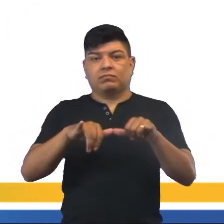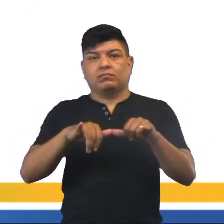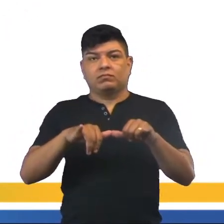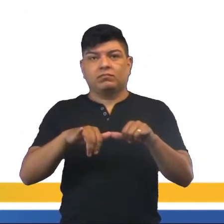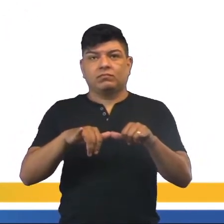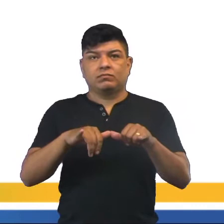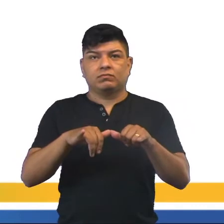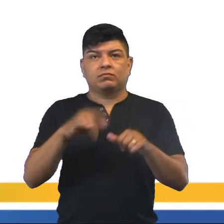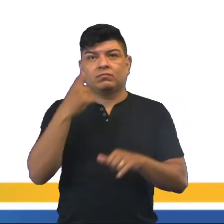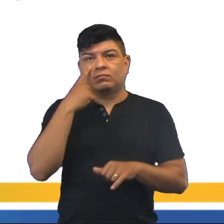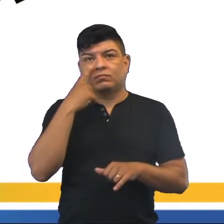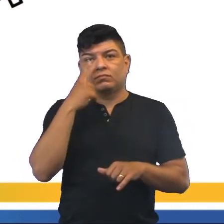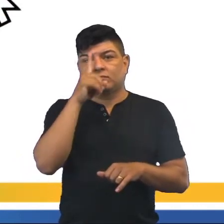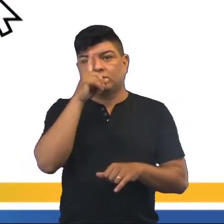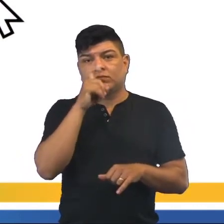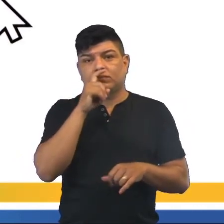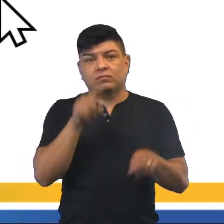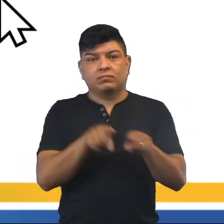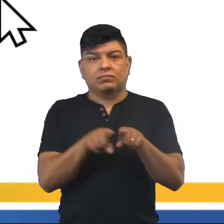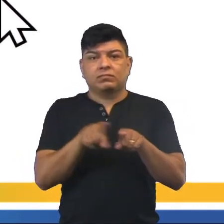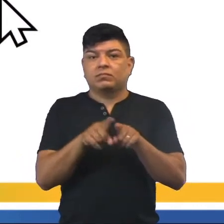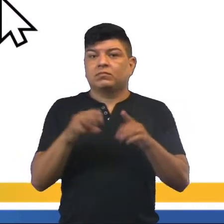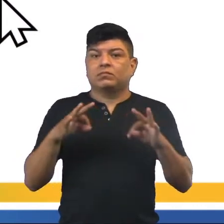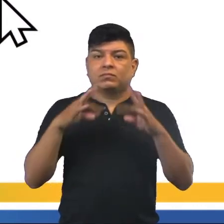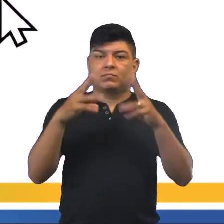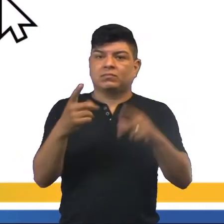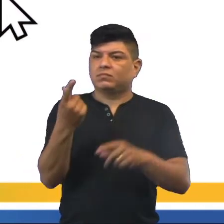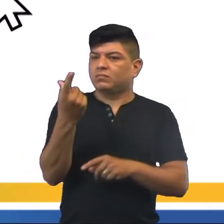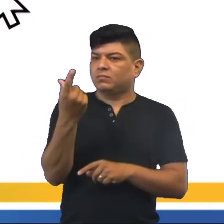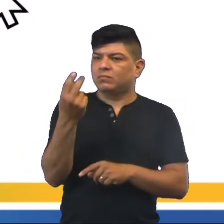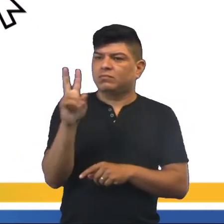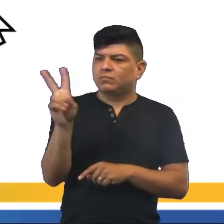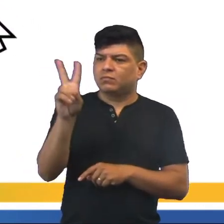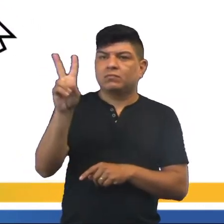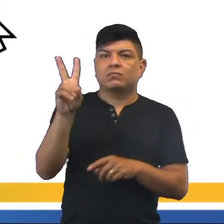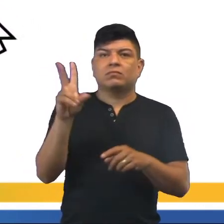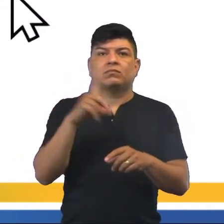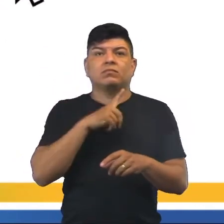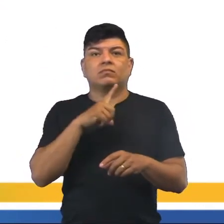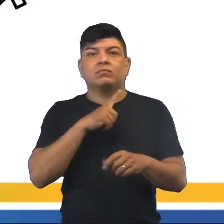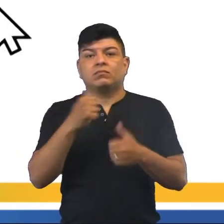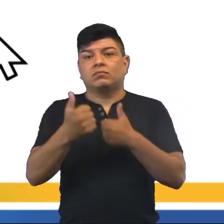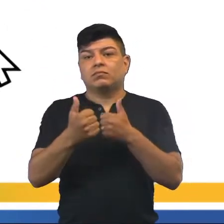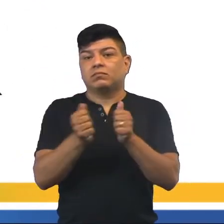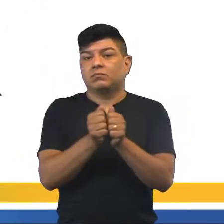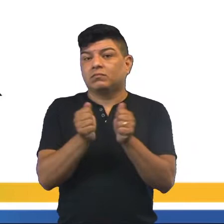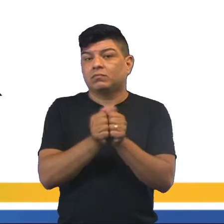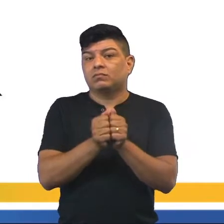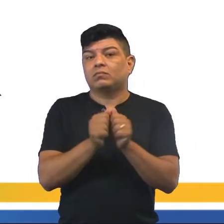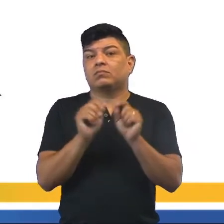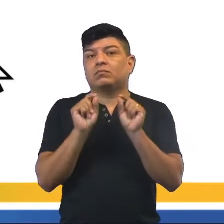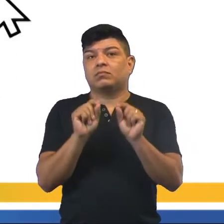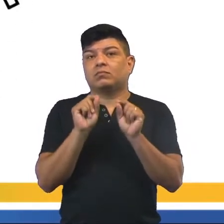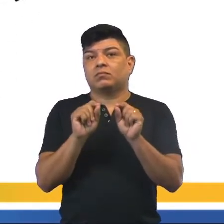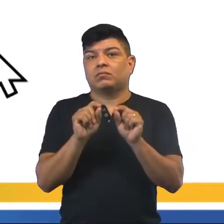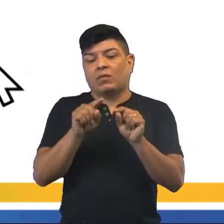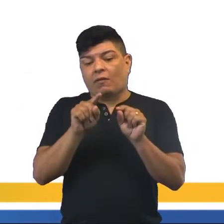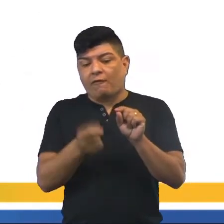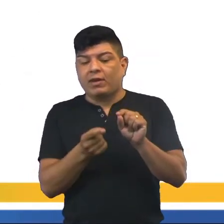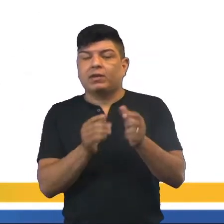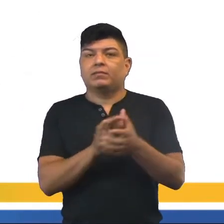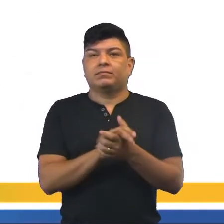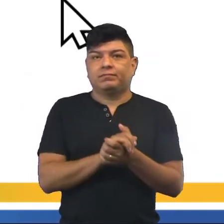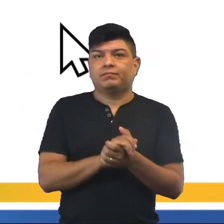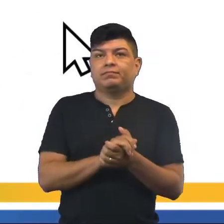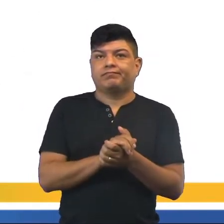ou acompanham lá os seus pais, vejam que todos os preços, eles são acompanhados aí por... Quase todos os preços são acompanhados por vírgula, né?